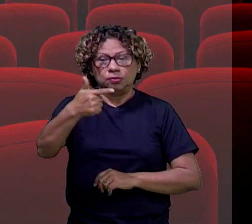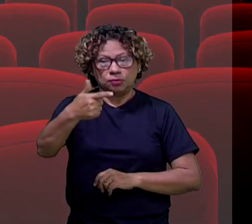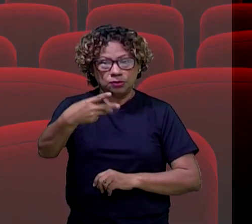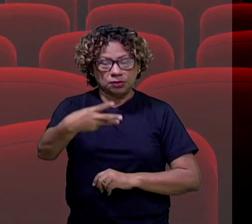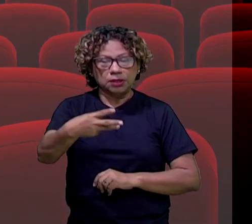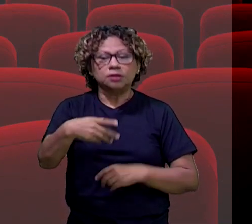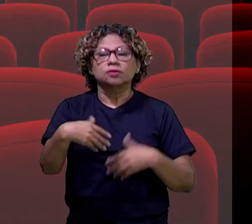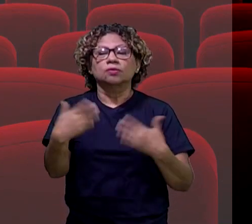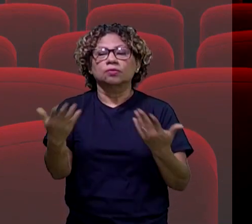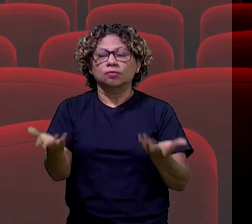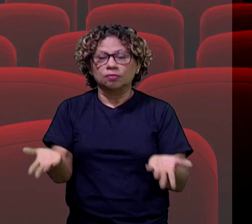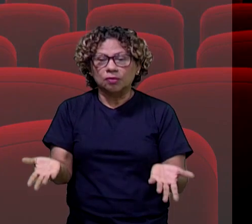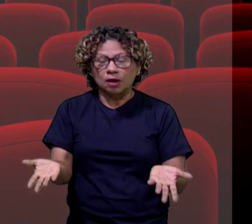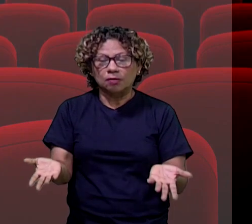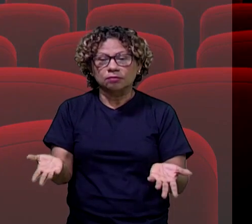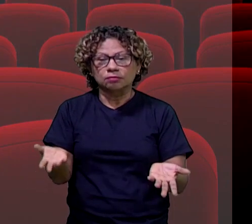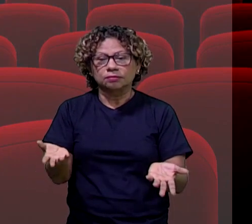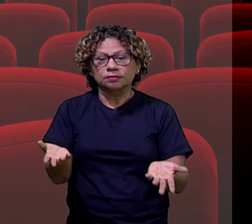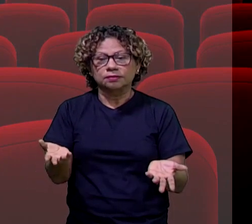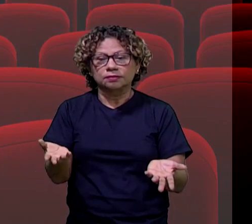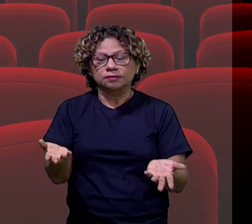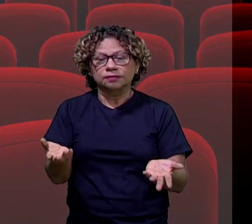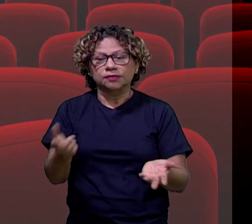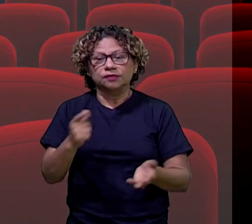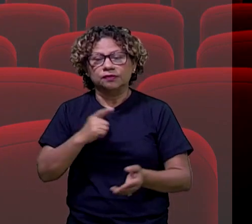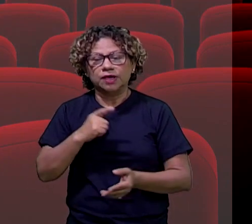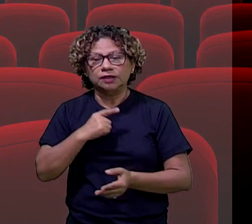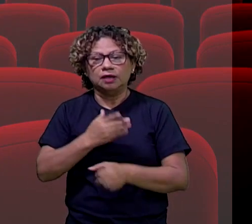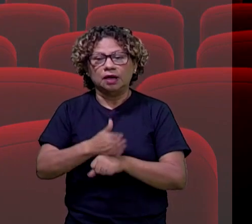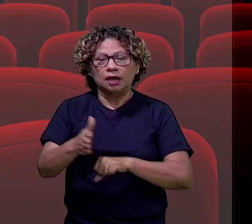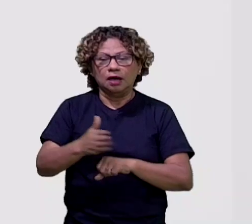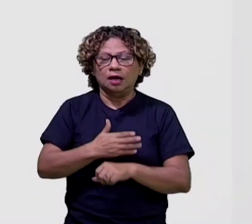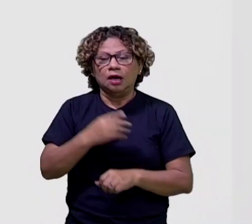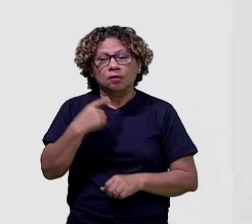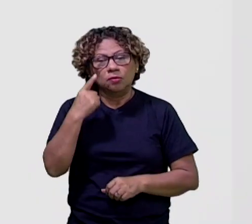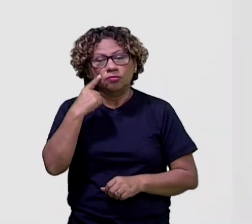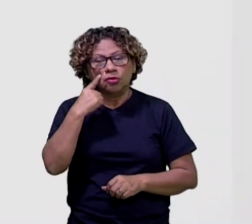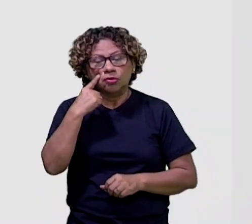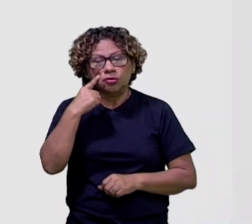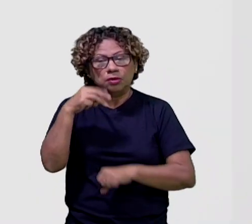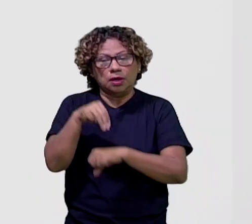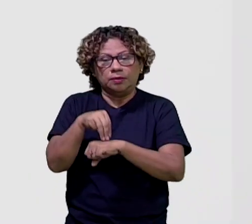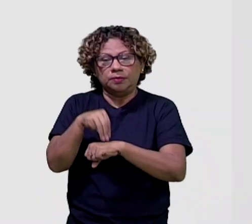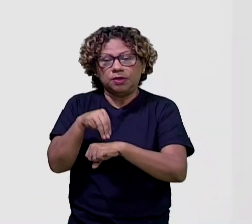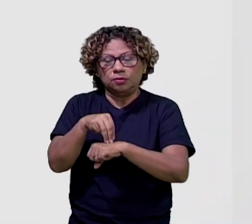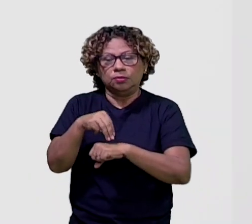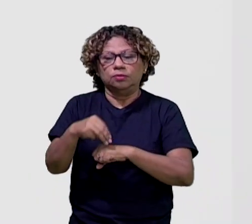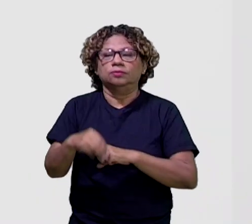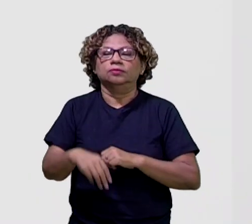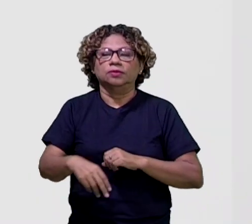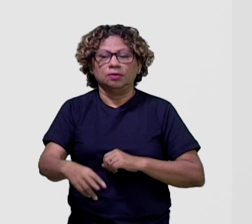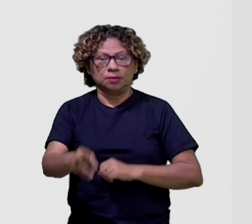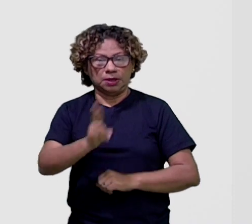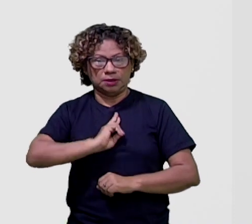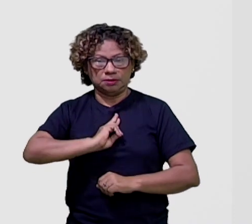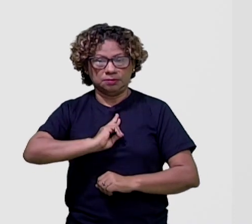na tela. Vou deixar mais 30 segundinhos para quem ainda não respondeu, colocar o comentário no nosso chat.